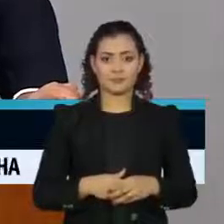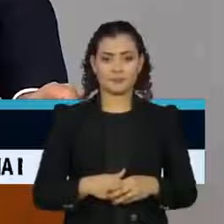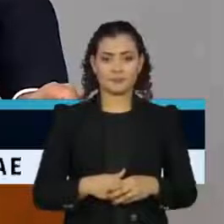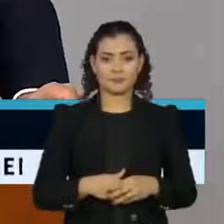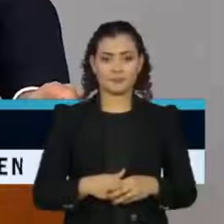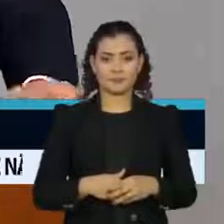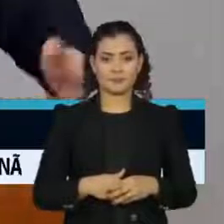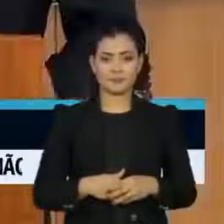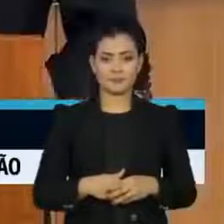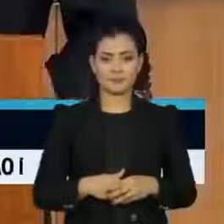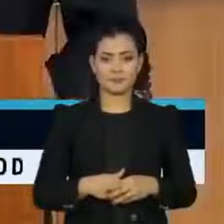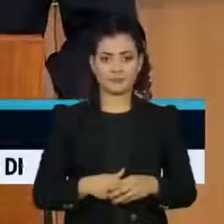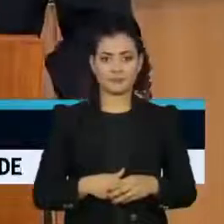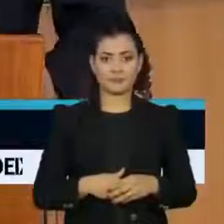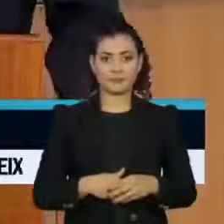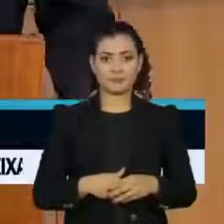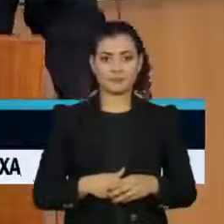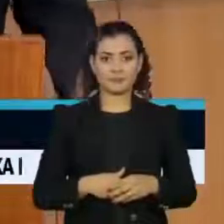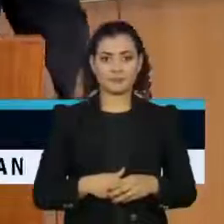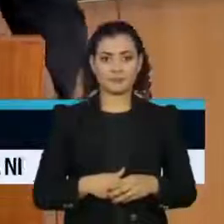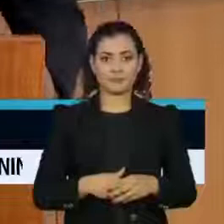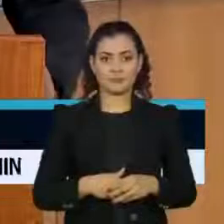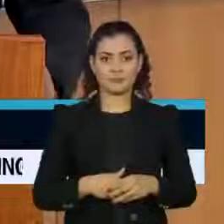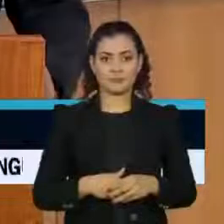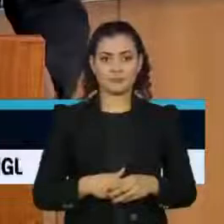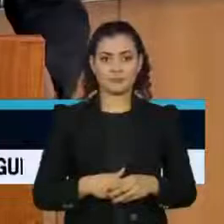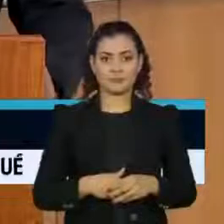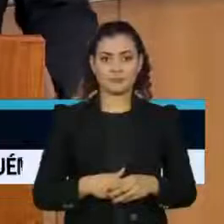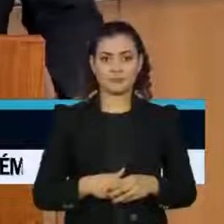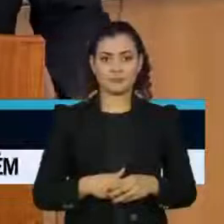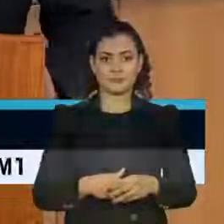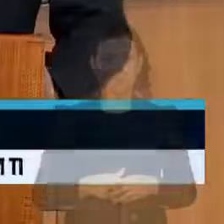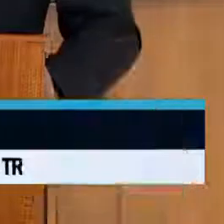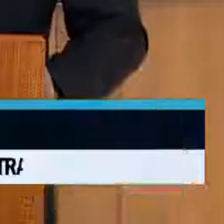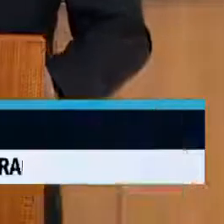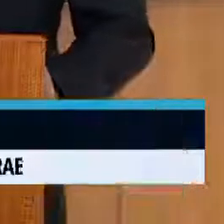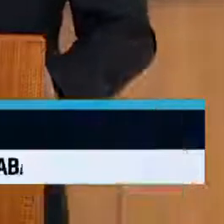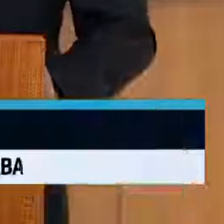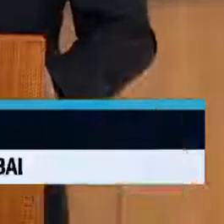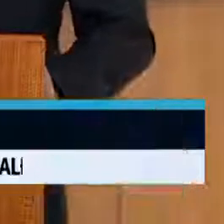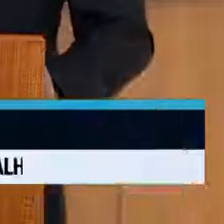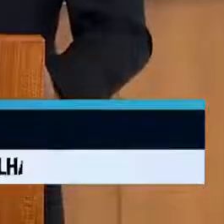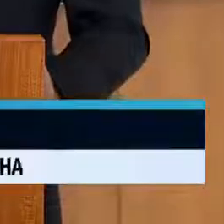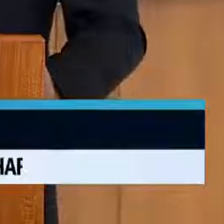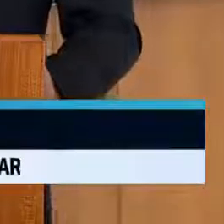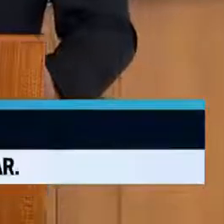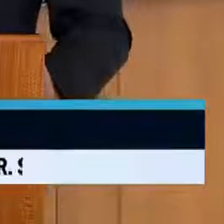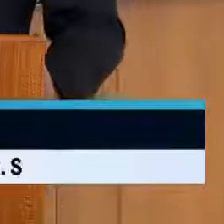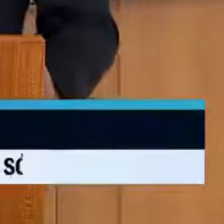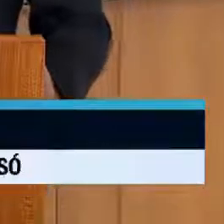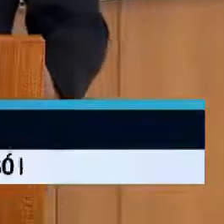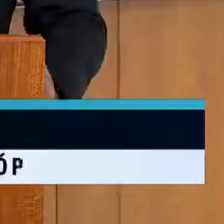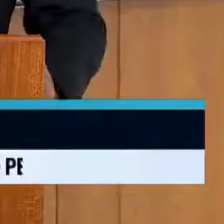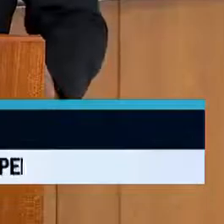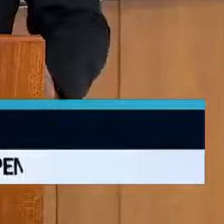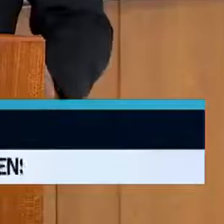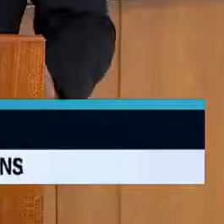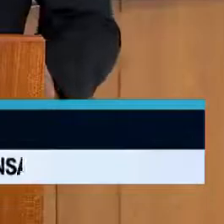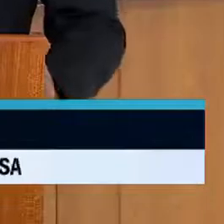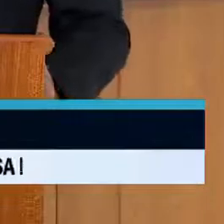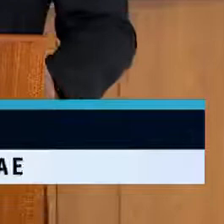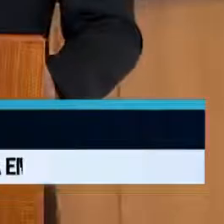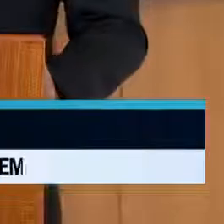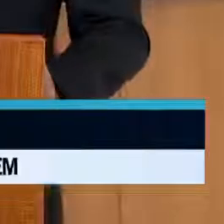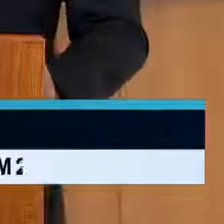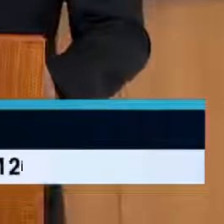ajudar para superar tudo isso. A gente sabe que você, todas as mudanças que efetuará no seu ministério, é para